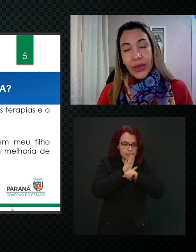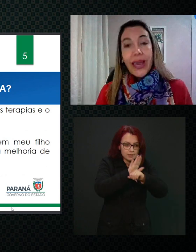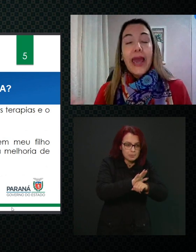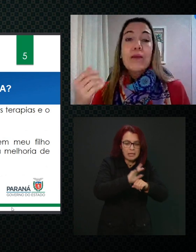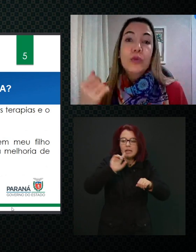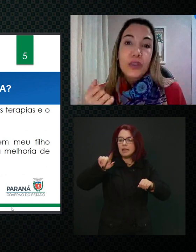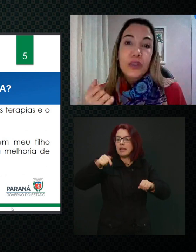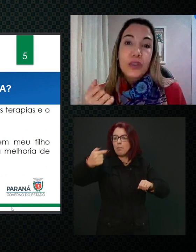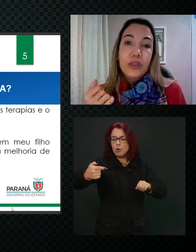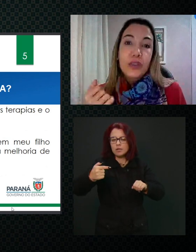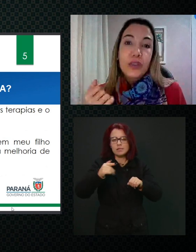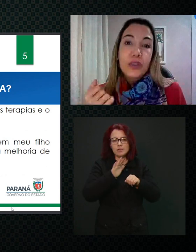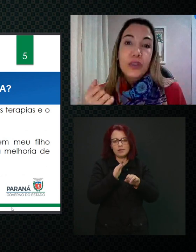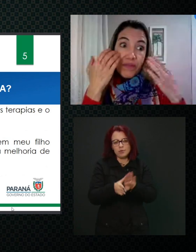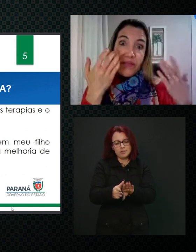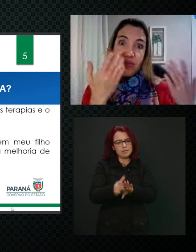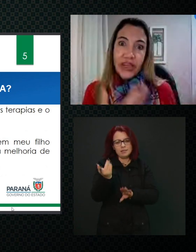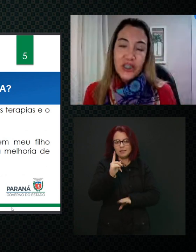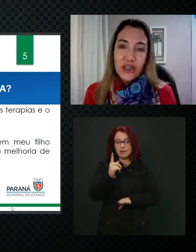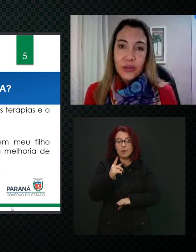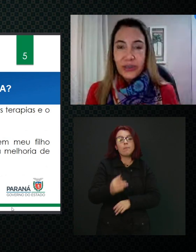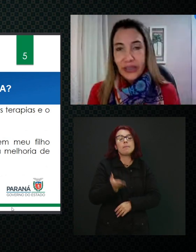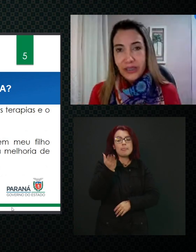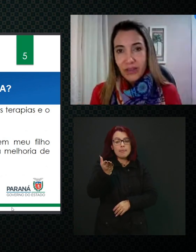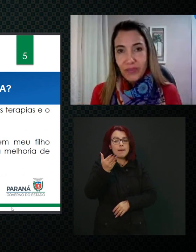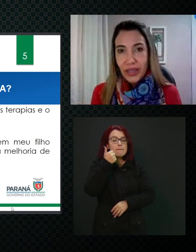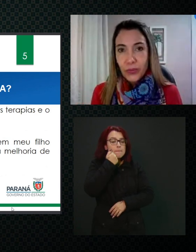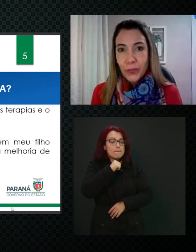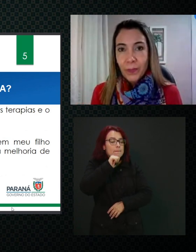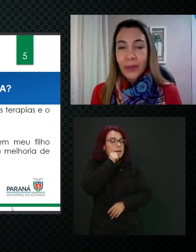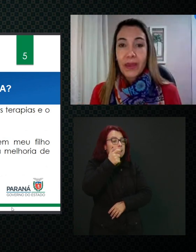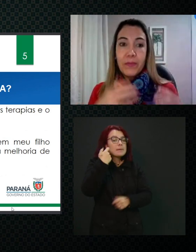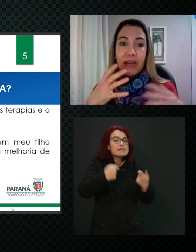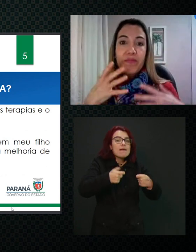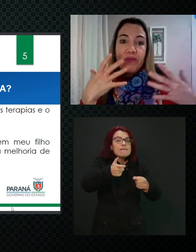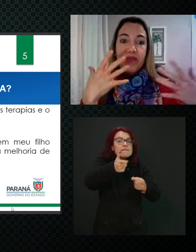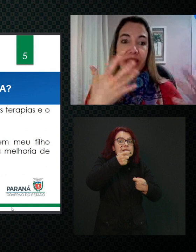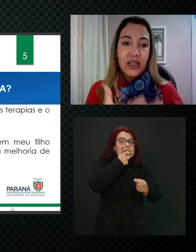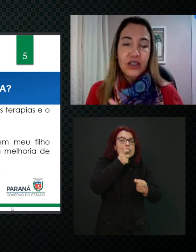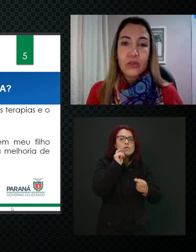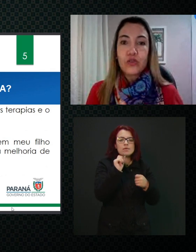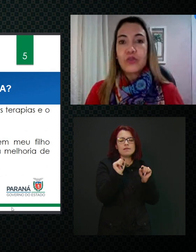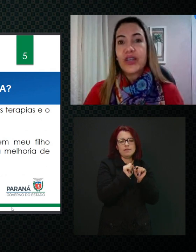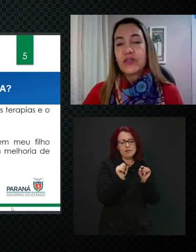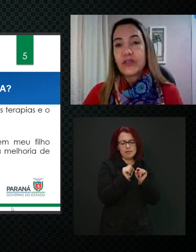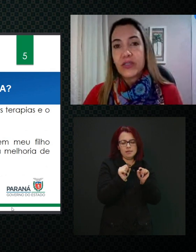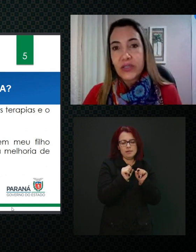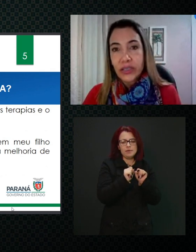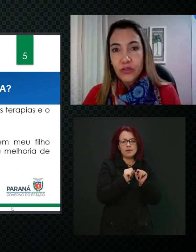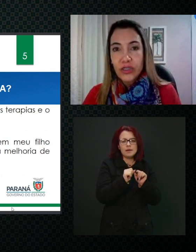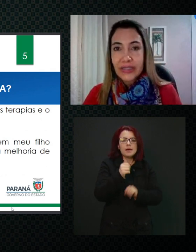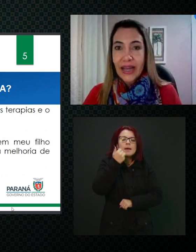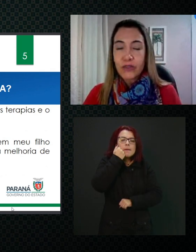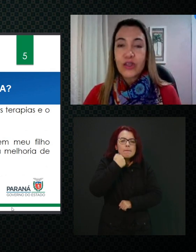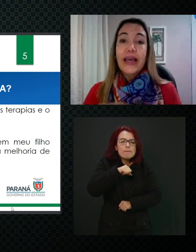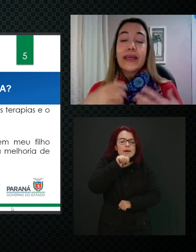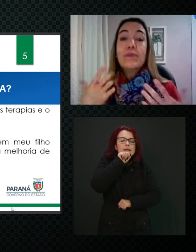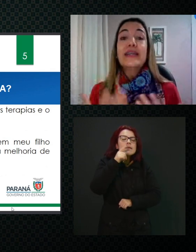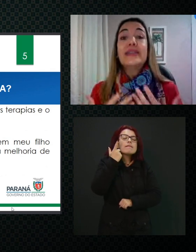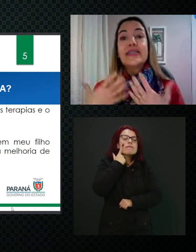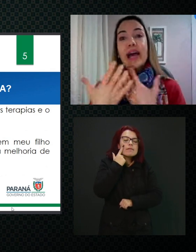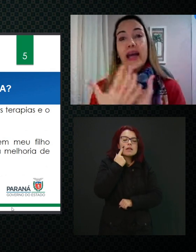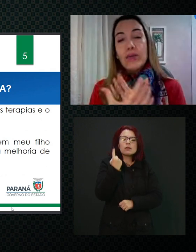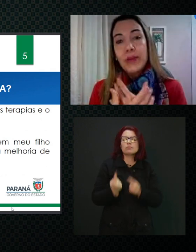oriento. É muito importante que a mãe veja o que tem que ser feito, que a mãe veja os objetos que estão sendo utilizados,